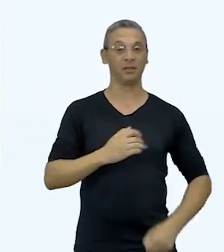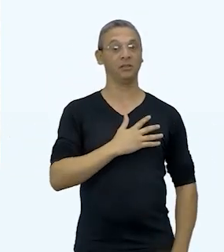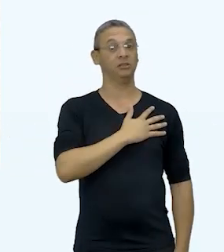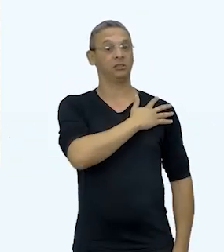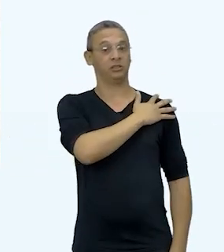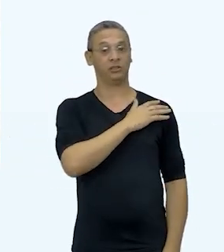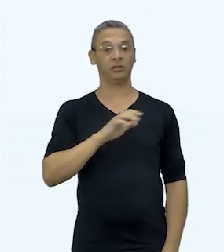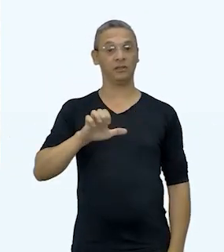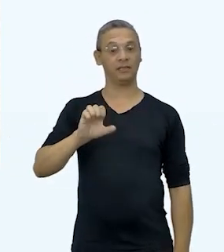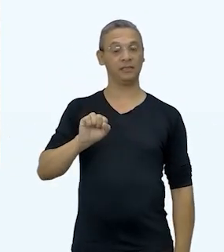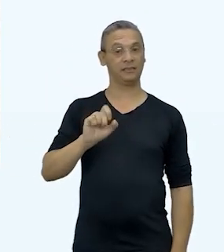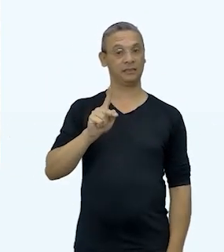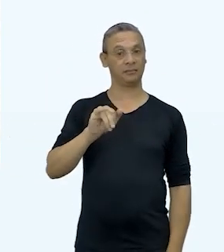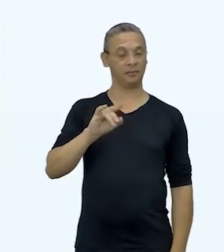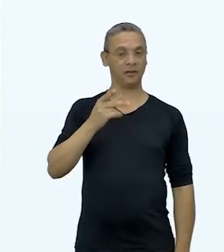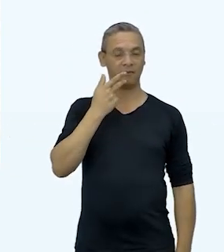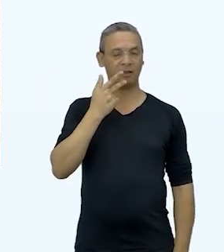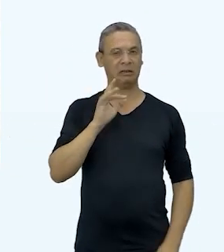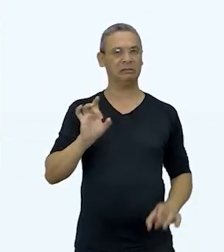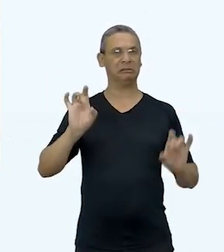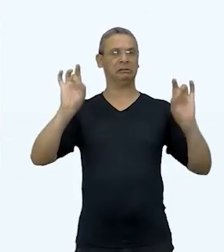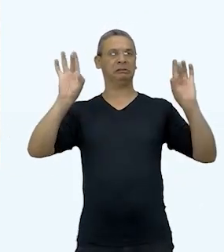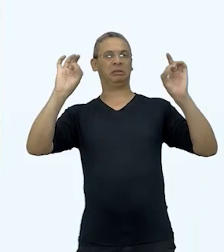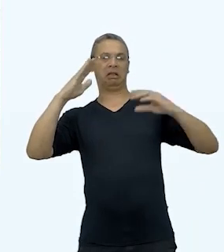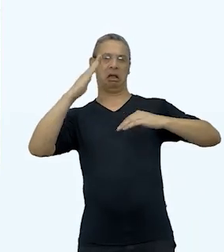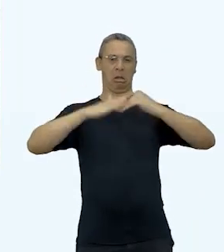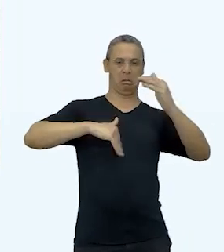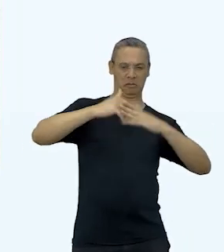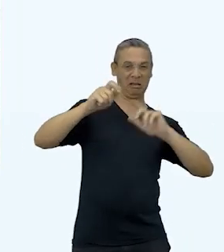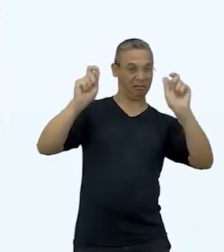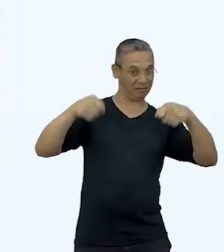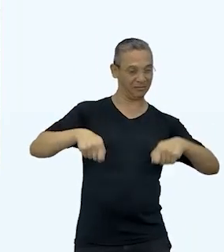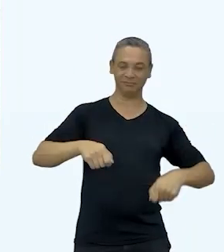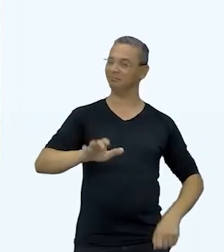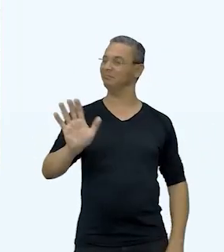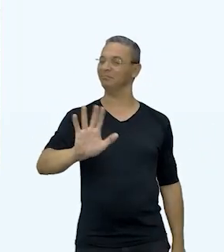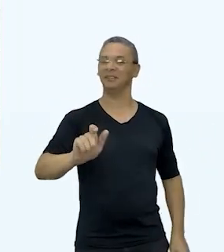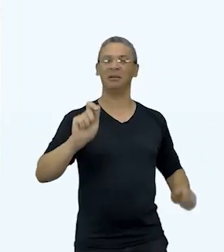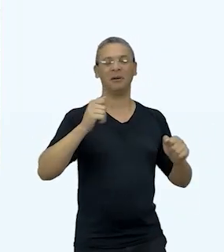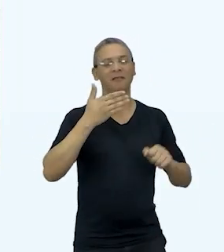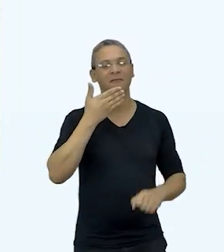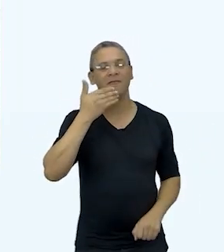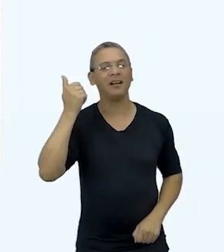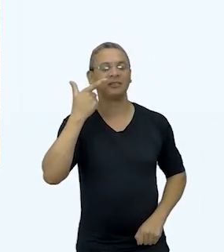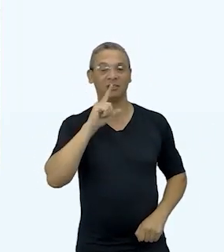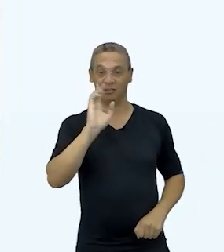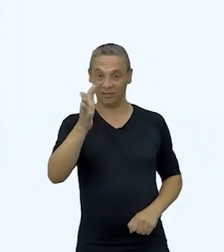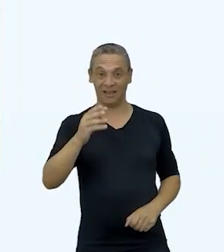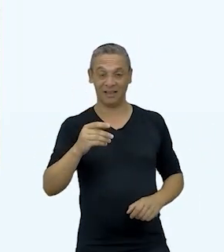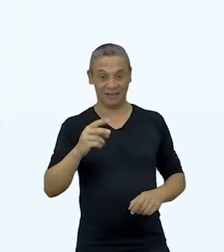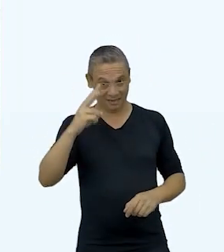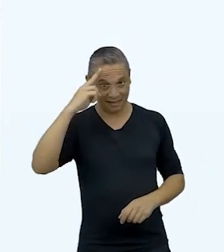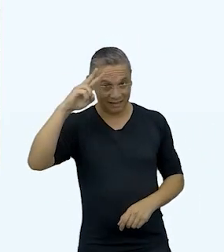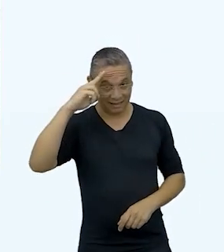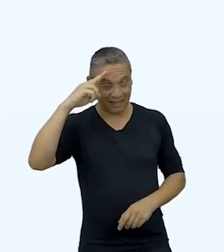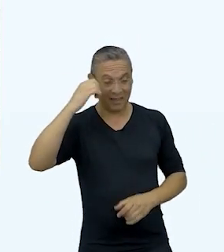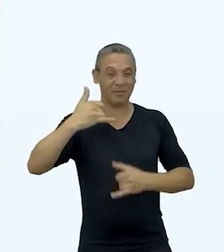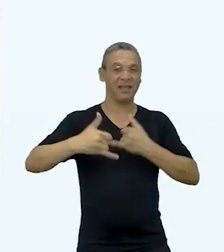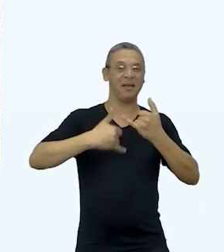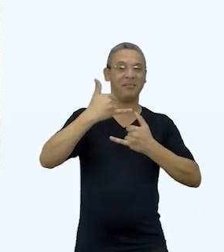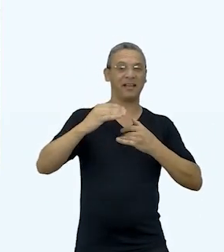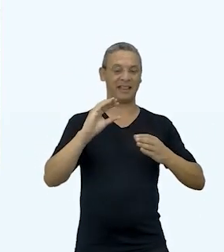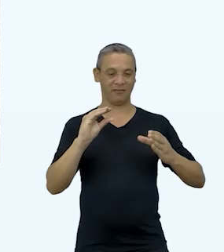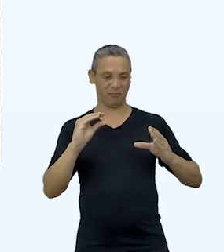garante, não é preciso ser especialista para construir uma casa assim. Se você já brincou com o Lego, lembra? A